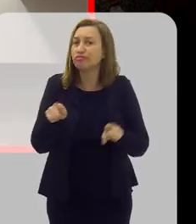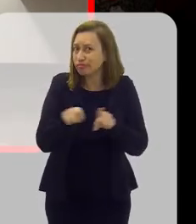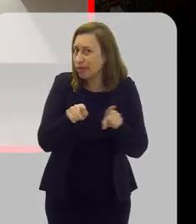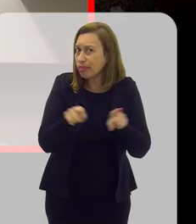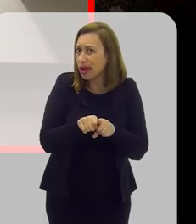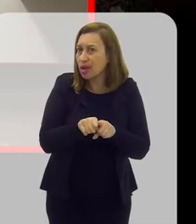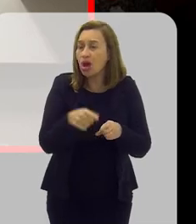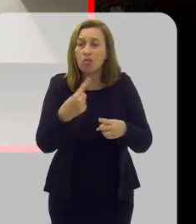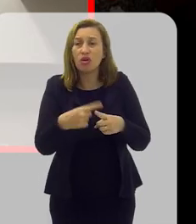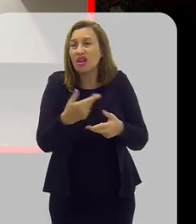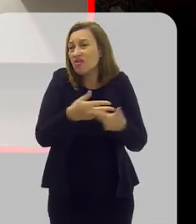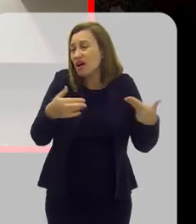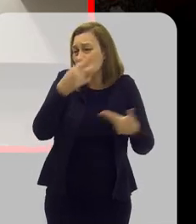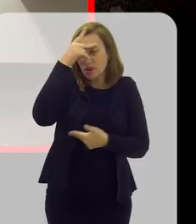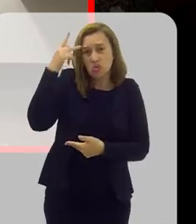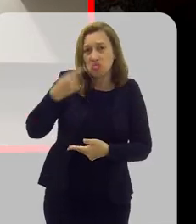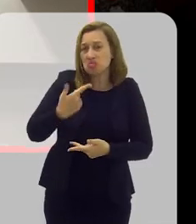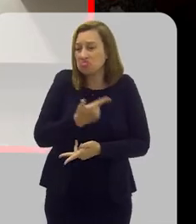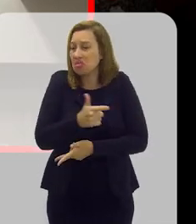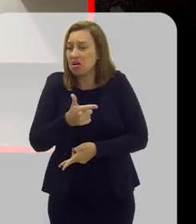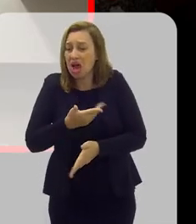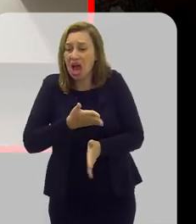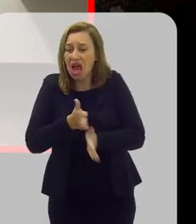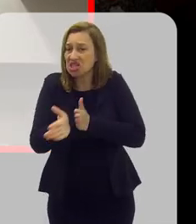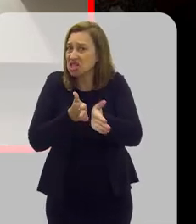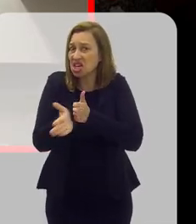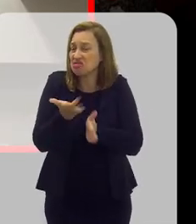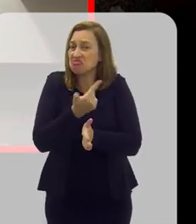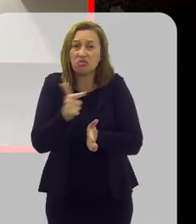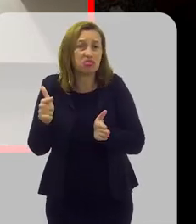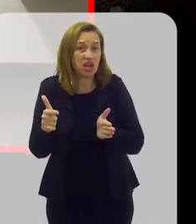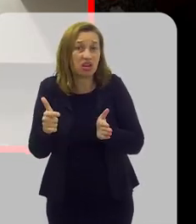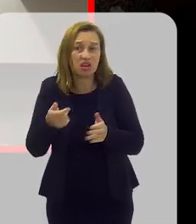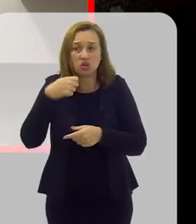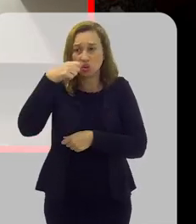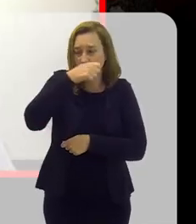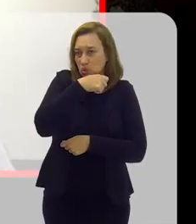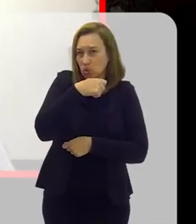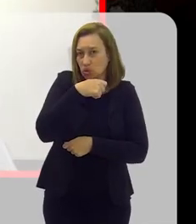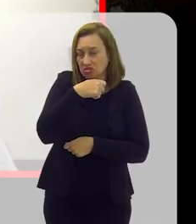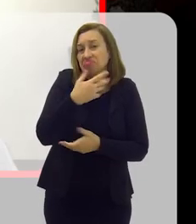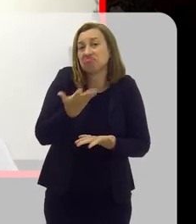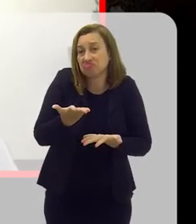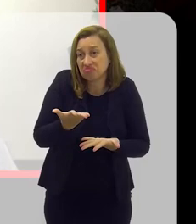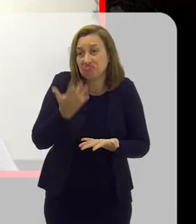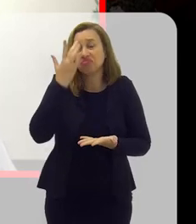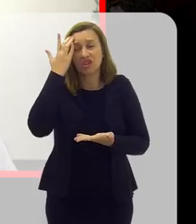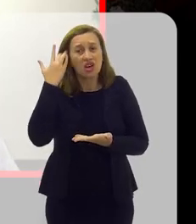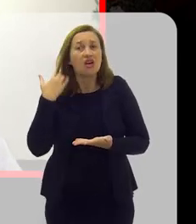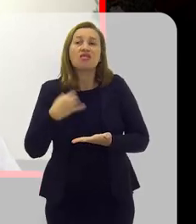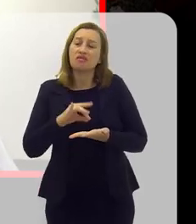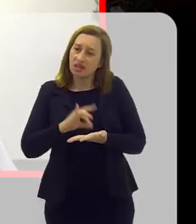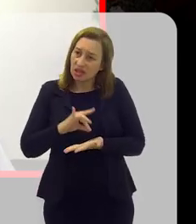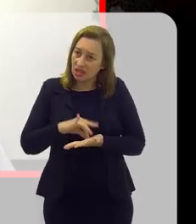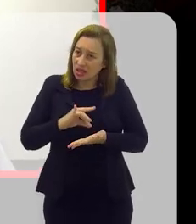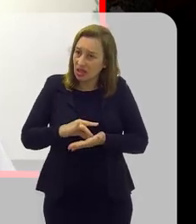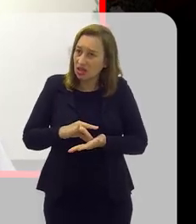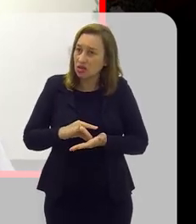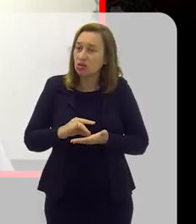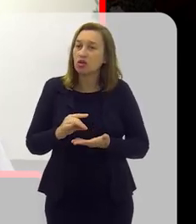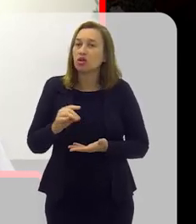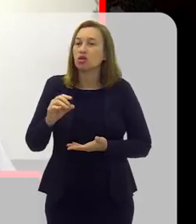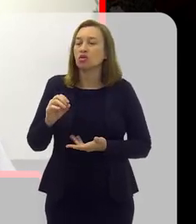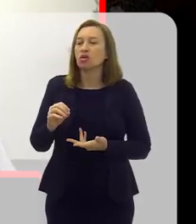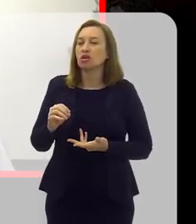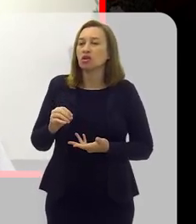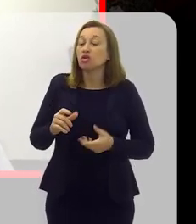dente também, porque muita gente realmente não tem acesso à escova de dente. Não é em comum, exatamente nas ações que a